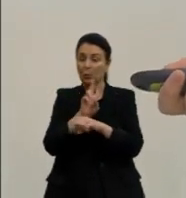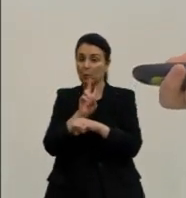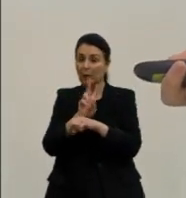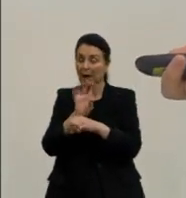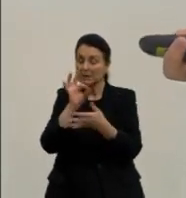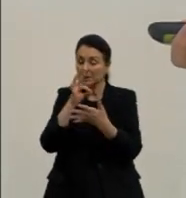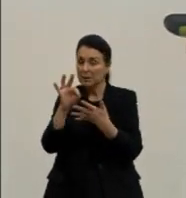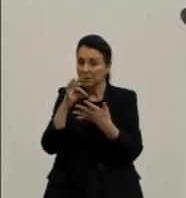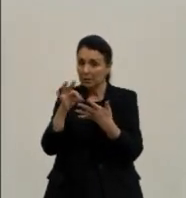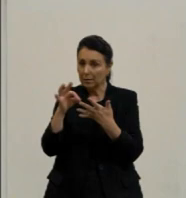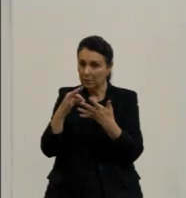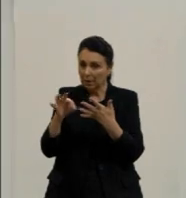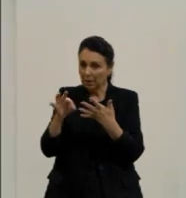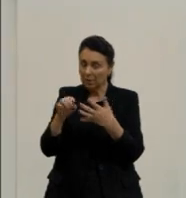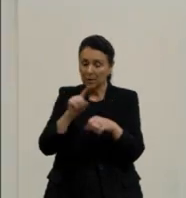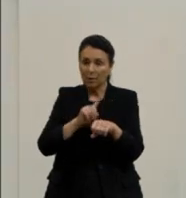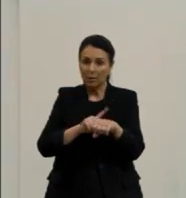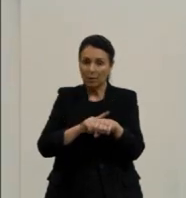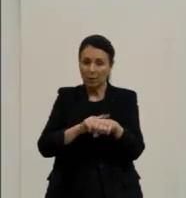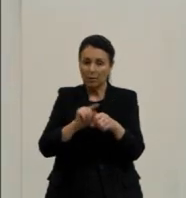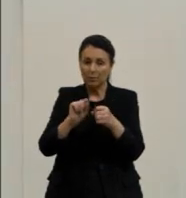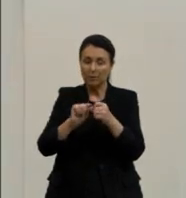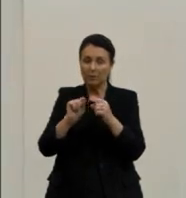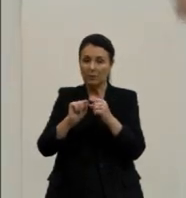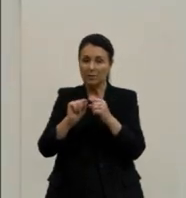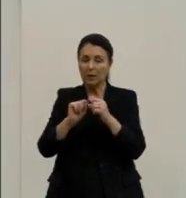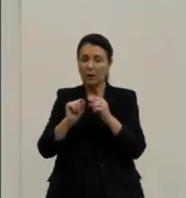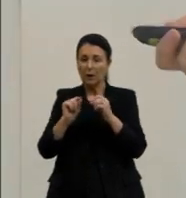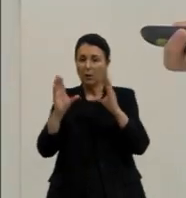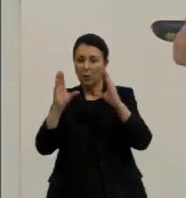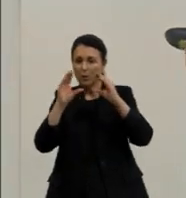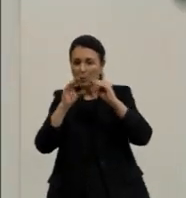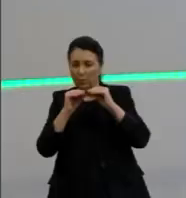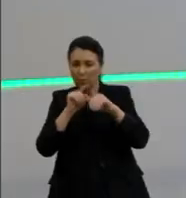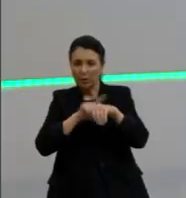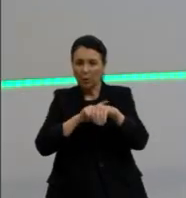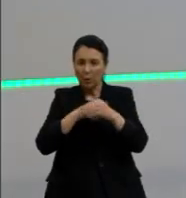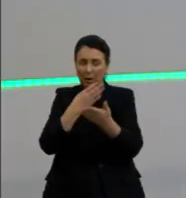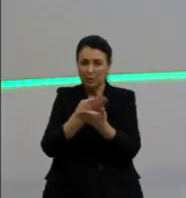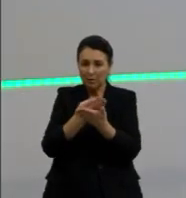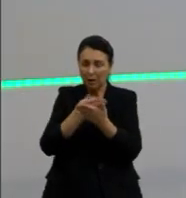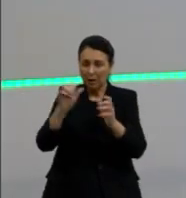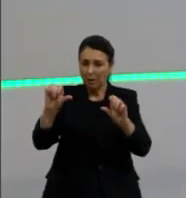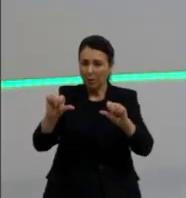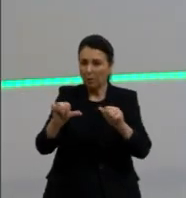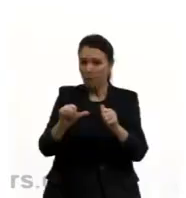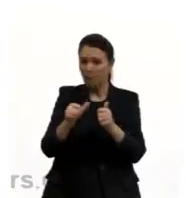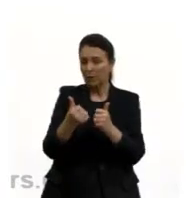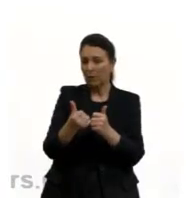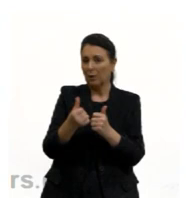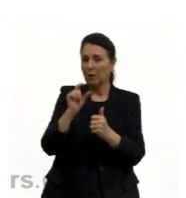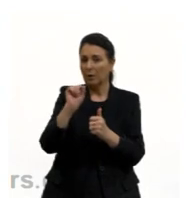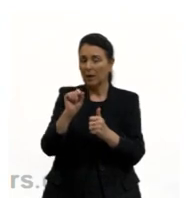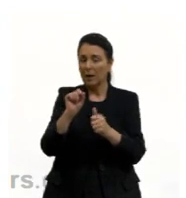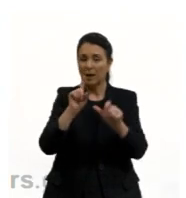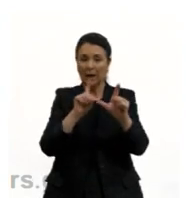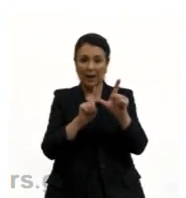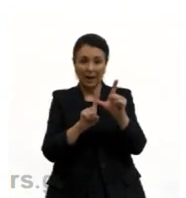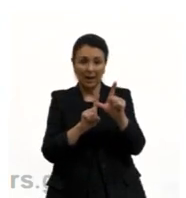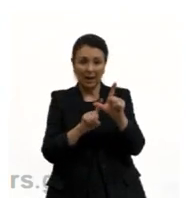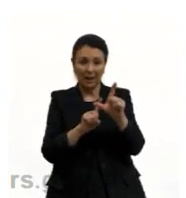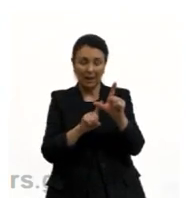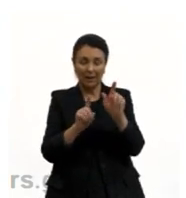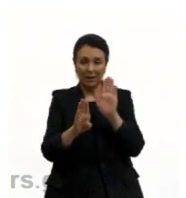a tem que cuidar bem esses detalhes na hora de fazer o resumo, na hora de estudar. A melhor alternativa é, sim, a alternativa B, que é a alternativa